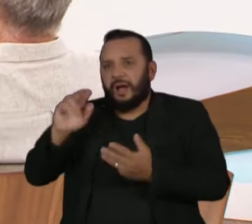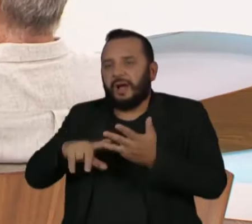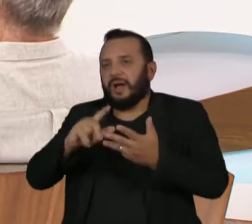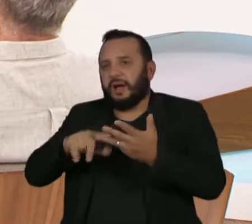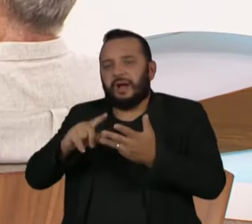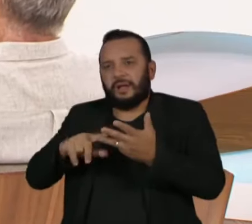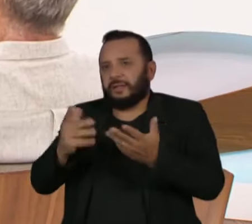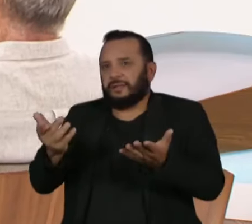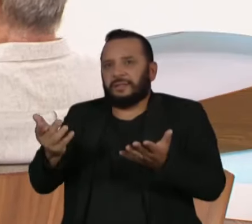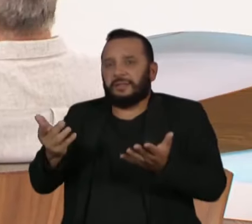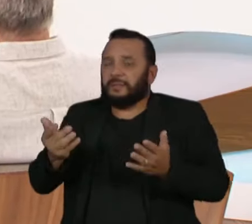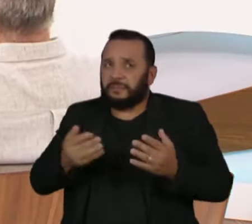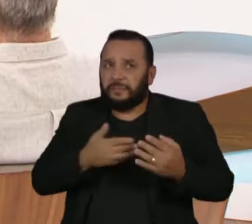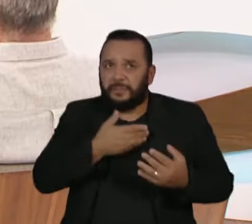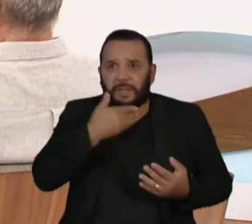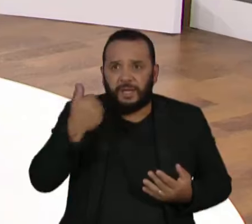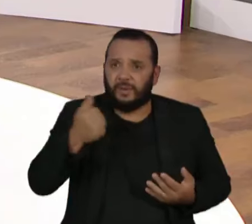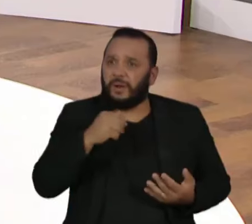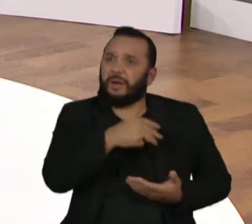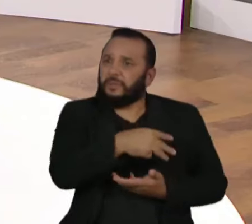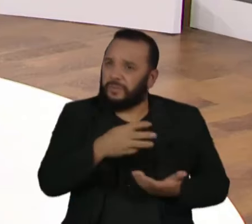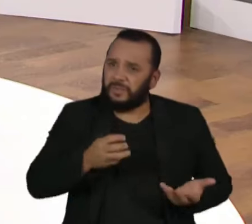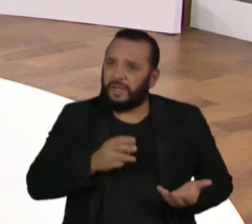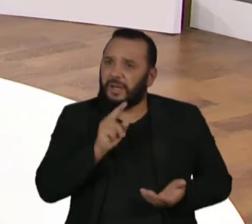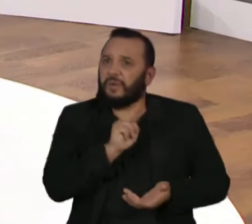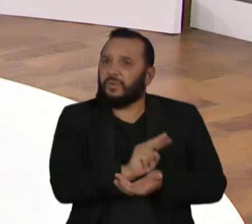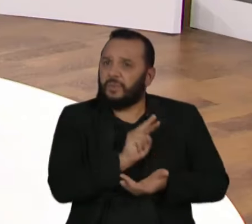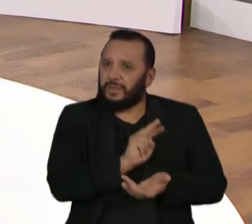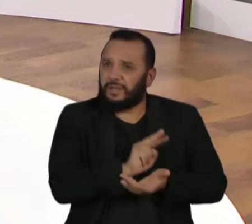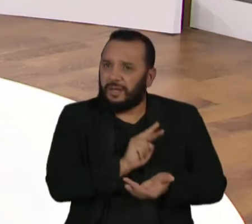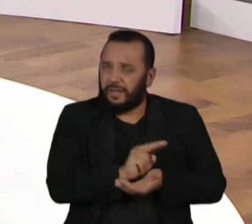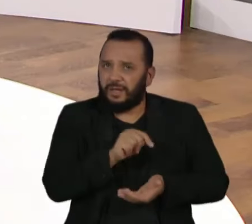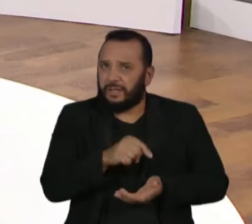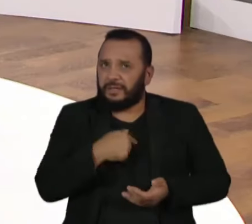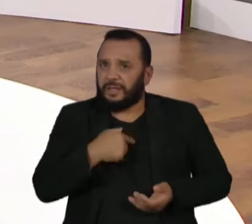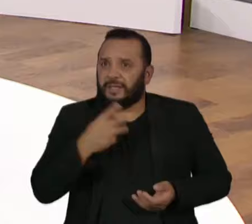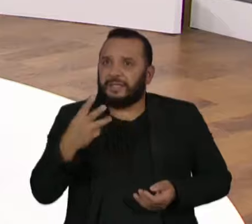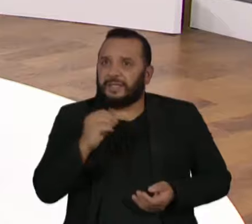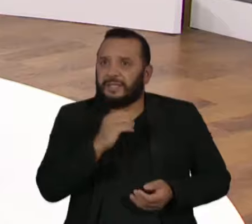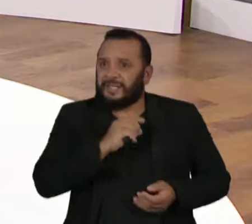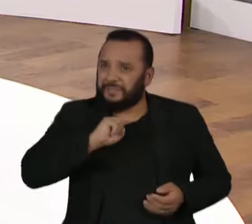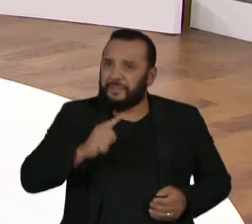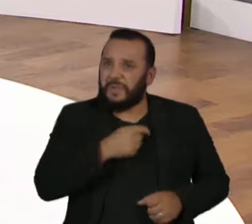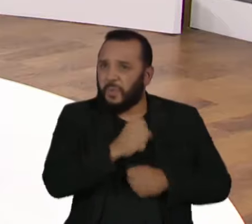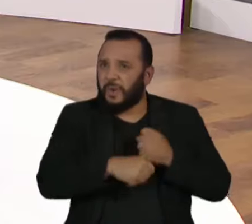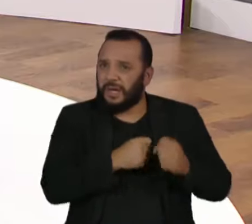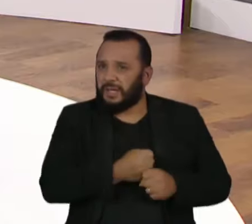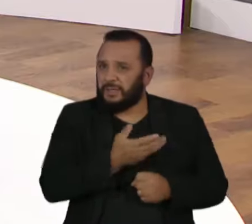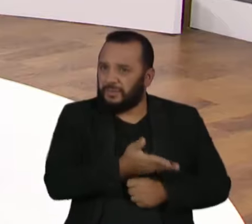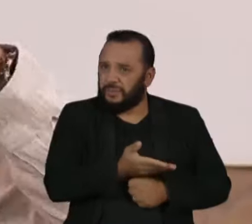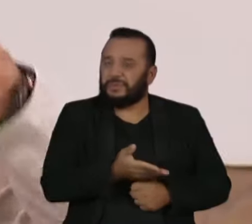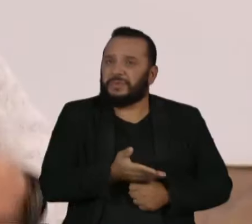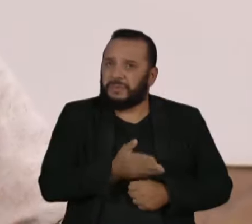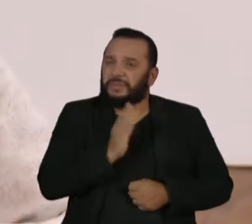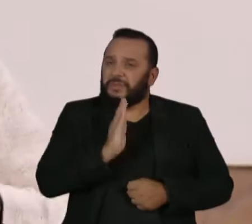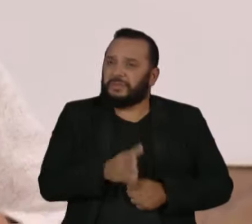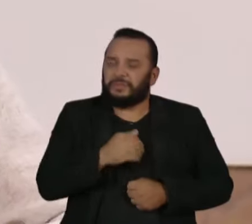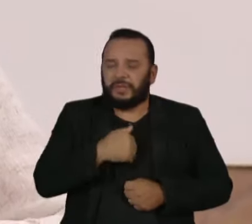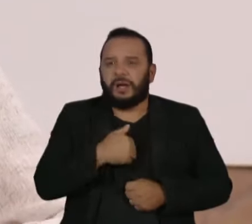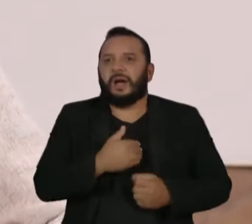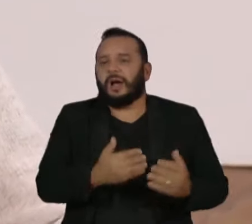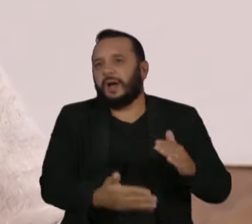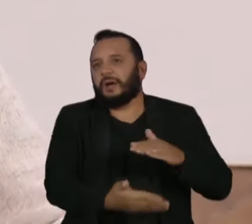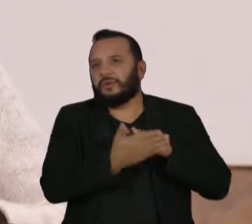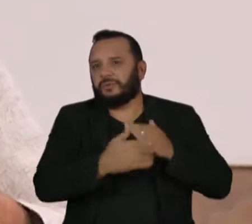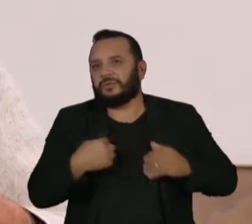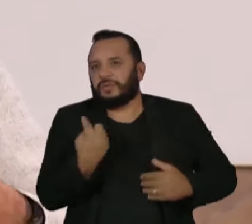Em vez de cuidar do planeta, que é o nosso planeta, que a gente evoluiu durante 300 mil anos para estar aqui, um planeta que nos fornece a